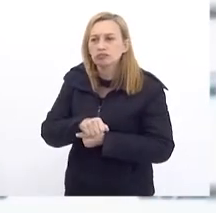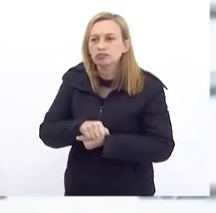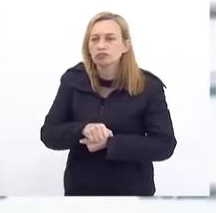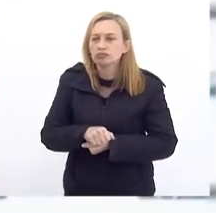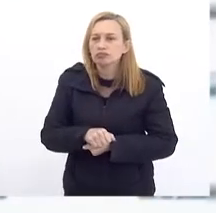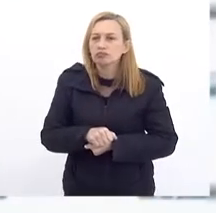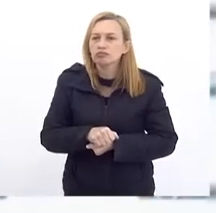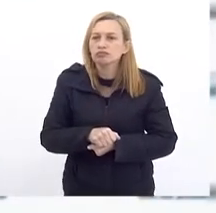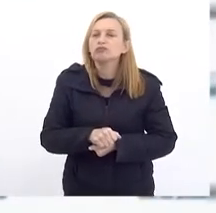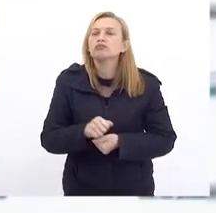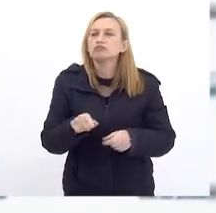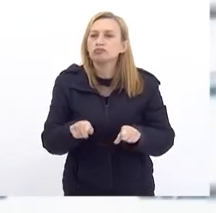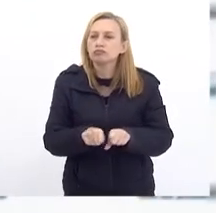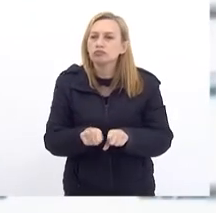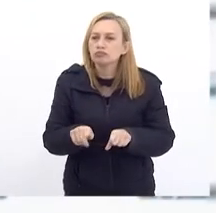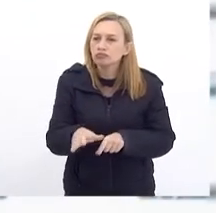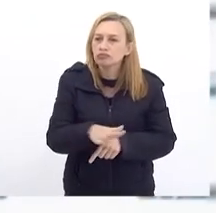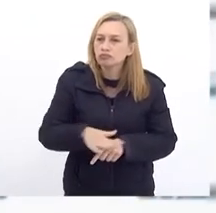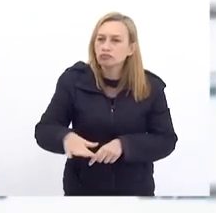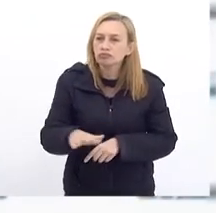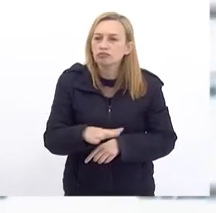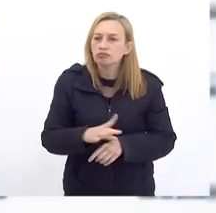mercado Do net